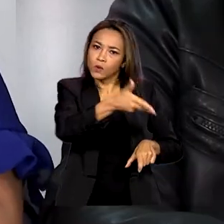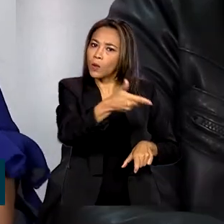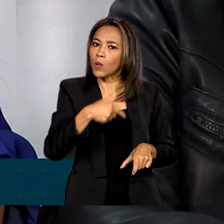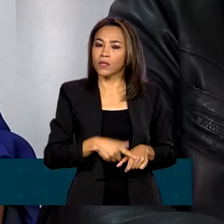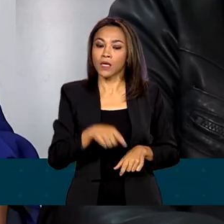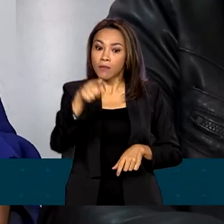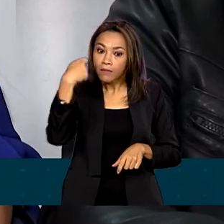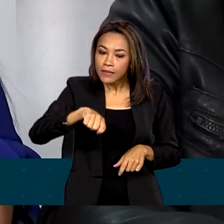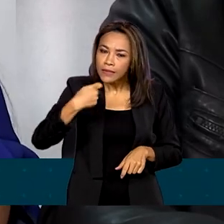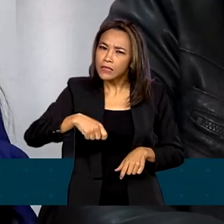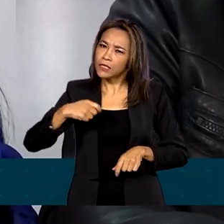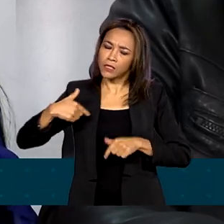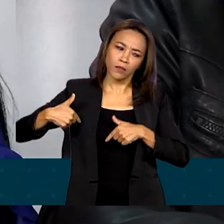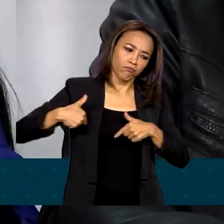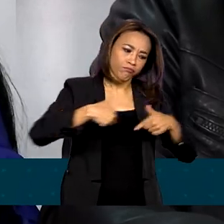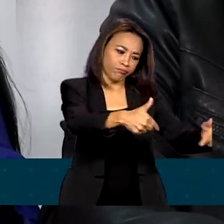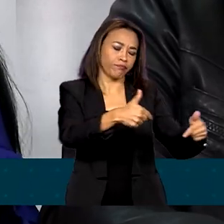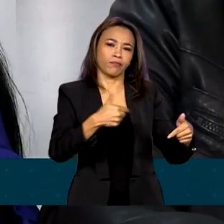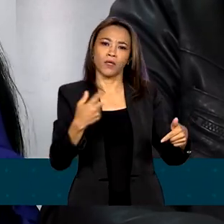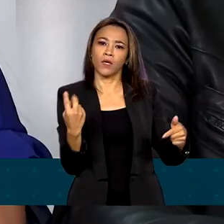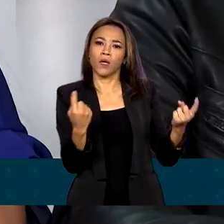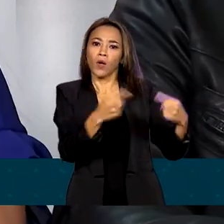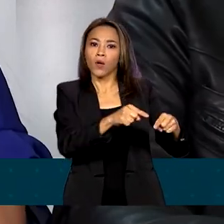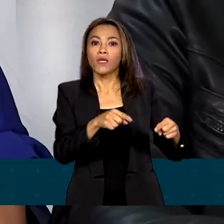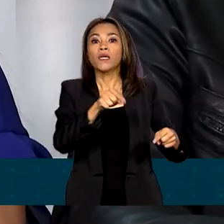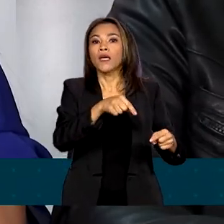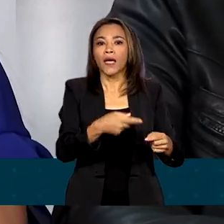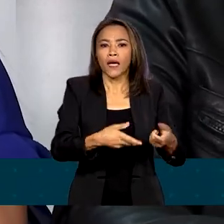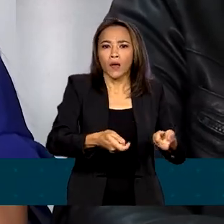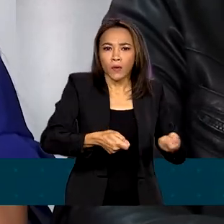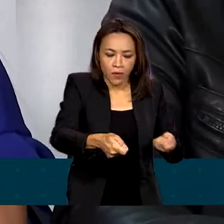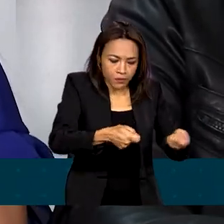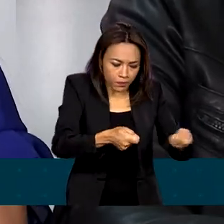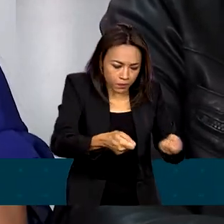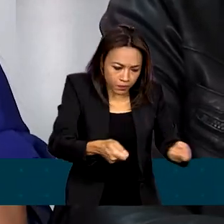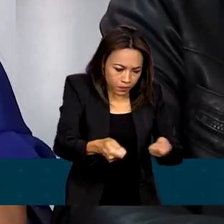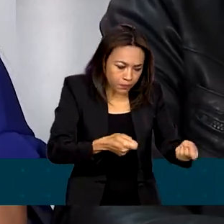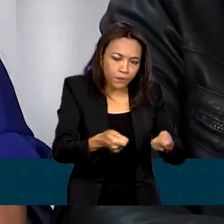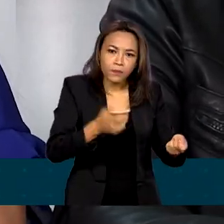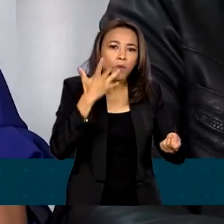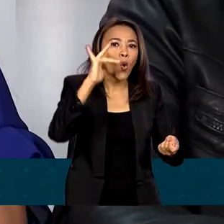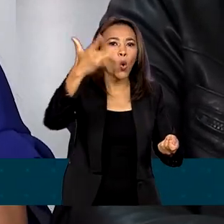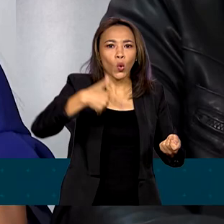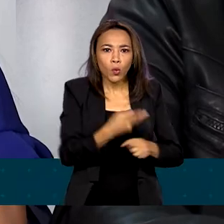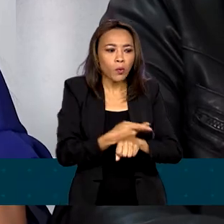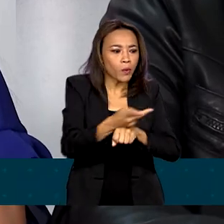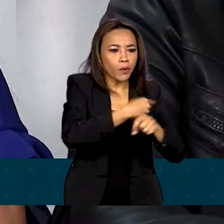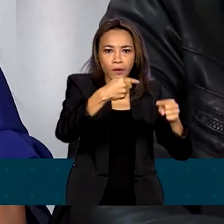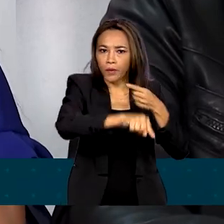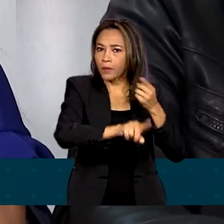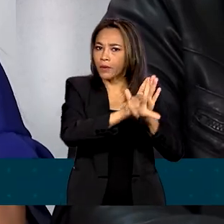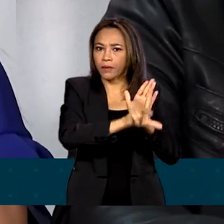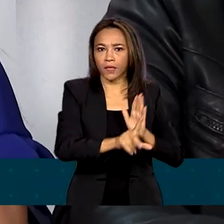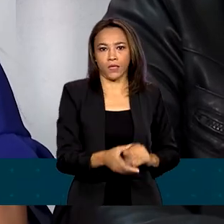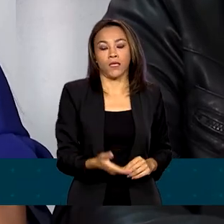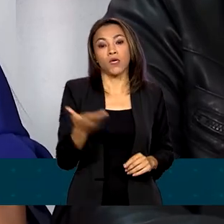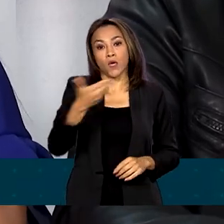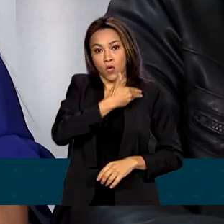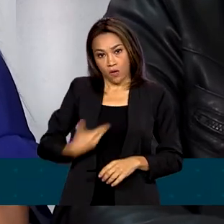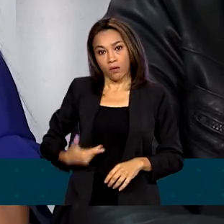combater a raiz, que é o garimpo ilegal. O governo federal, de forma articulada e